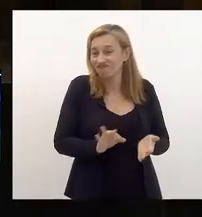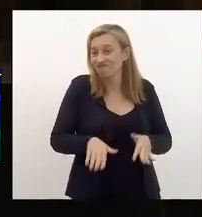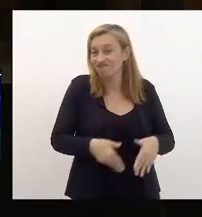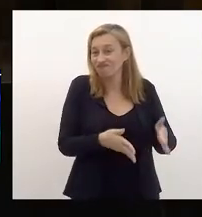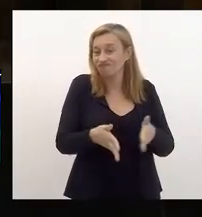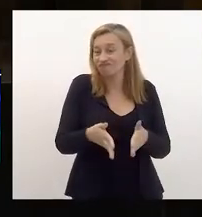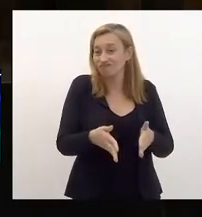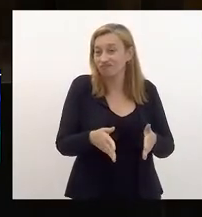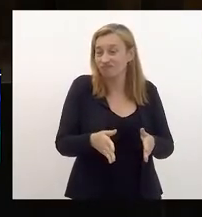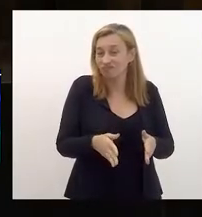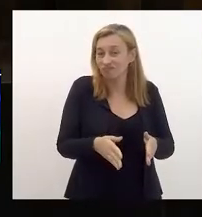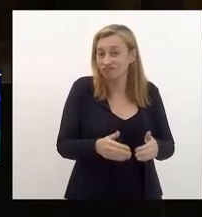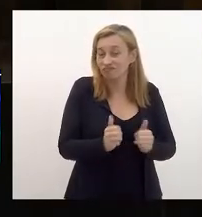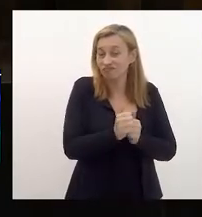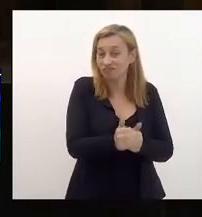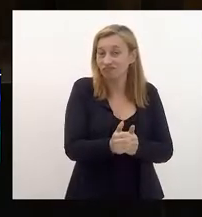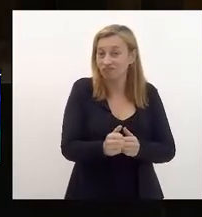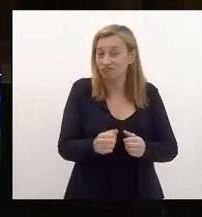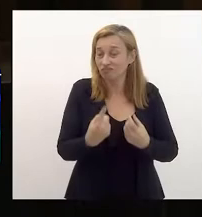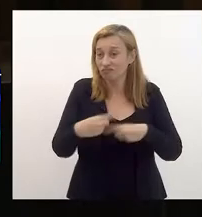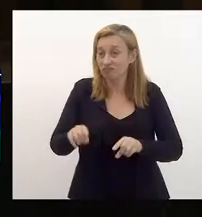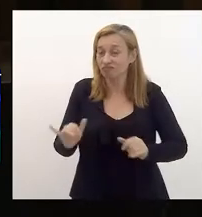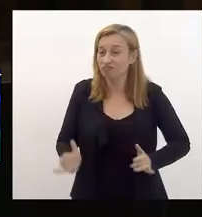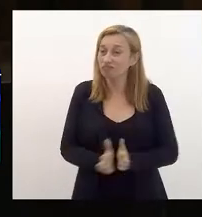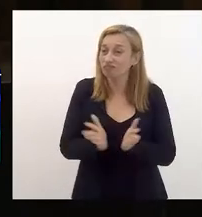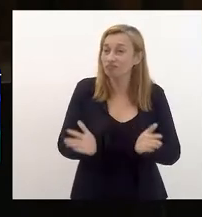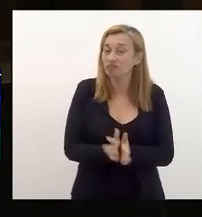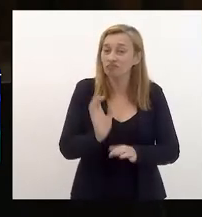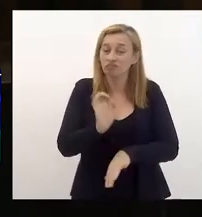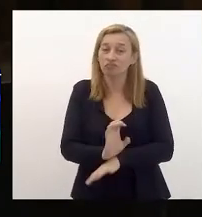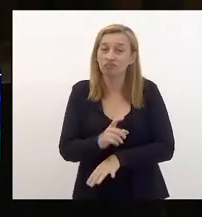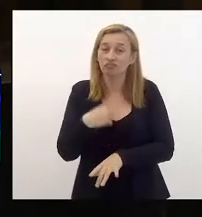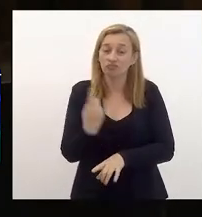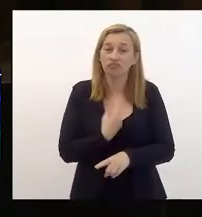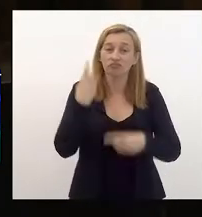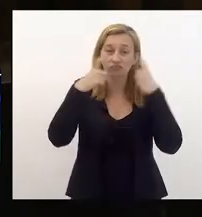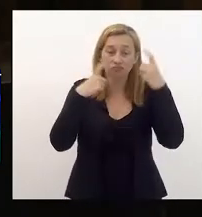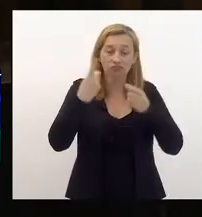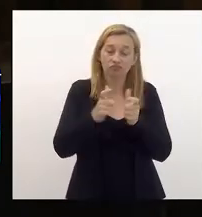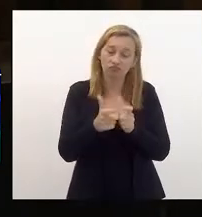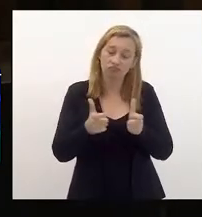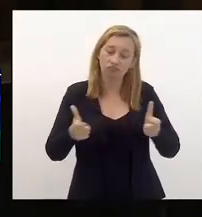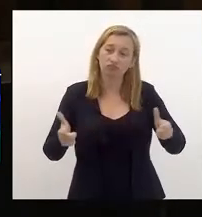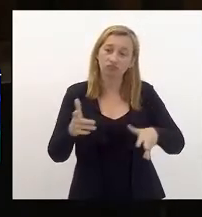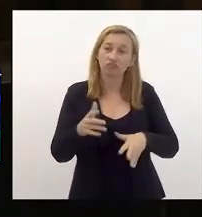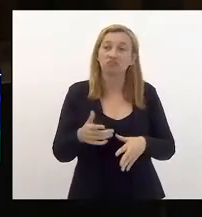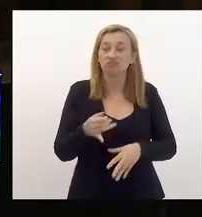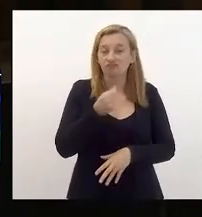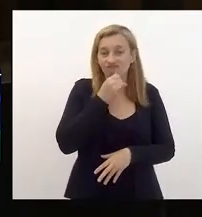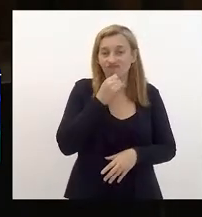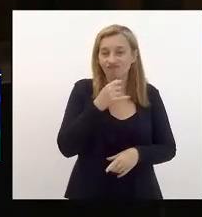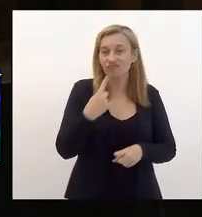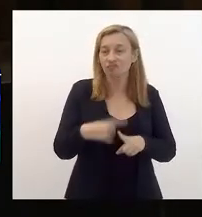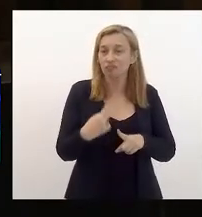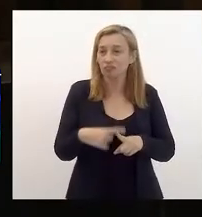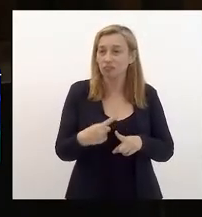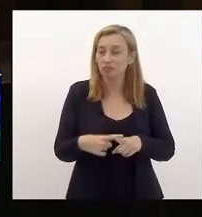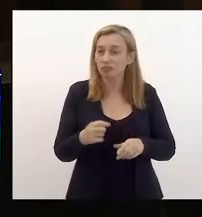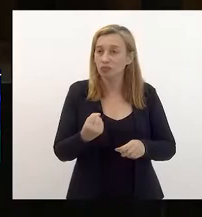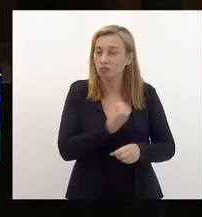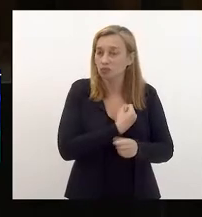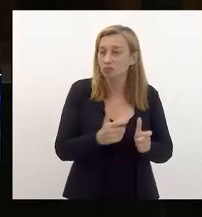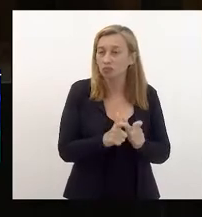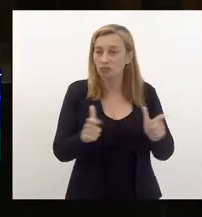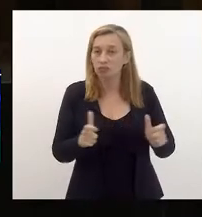para enfrentar a pobreza no nosso Estado, a nossa preocupação se amplia e isso é dramático, porque uma parcela enorme da nossa população está